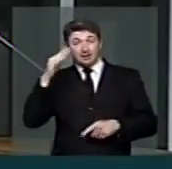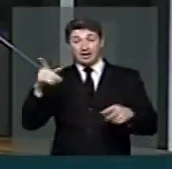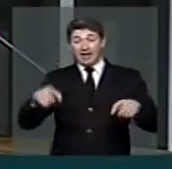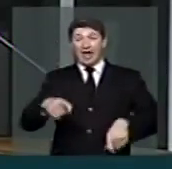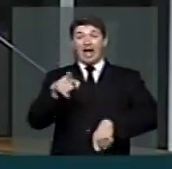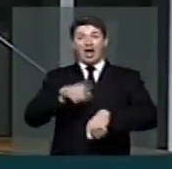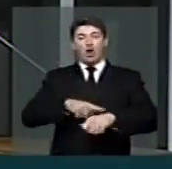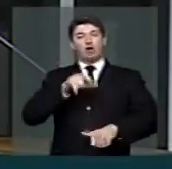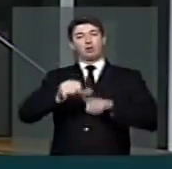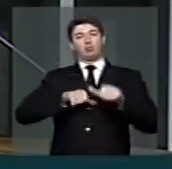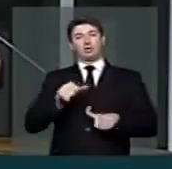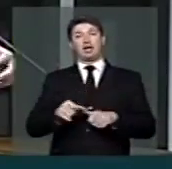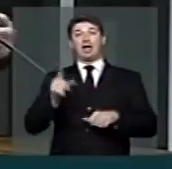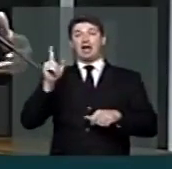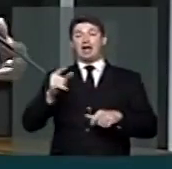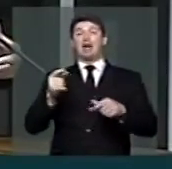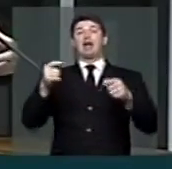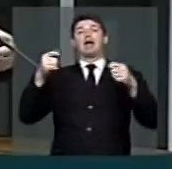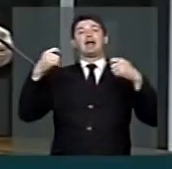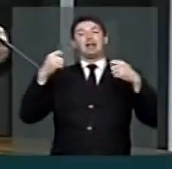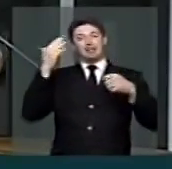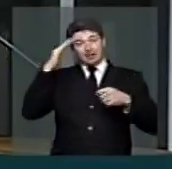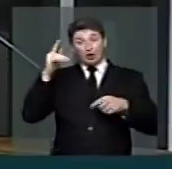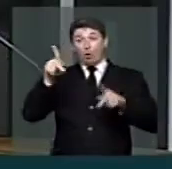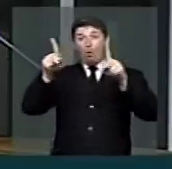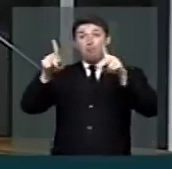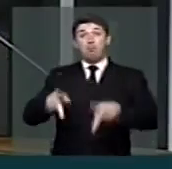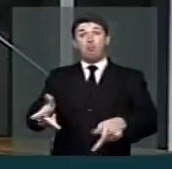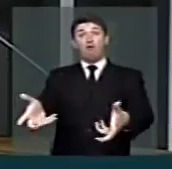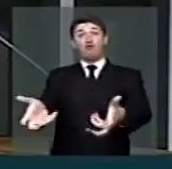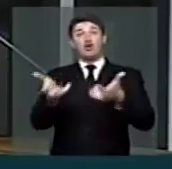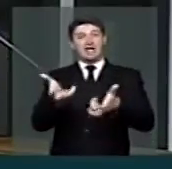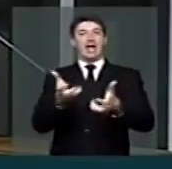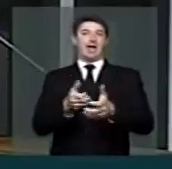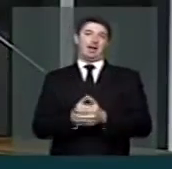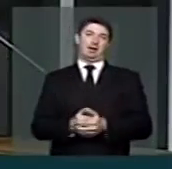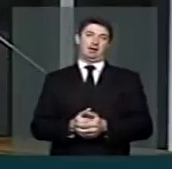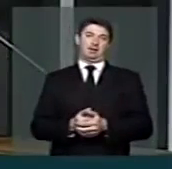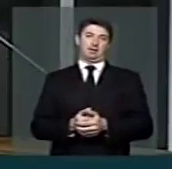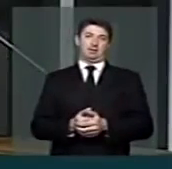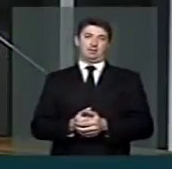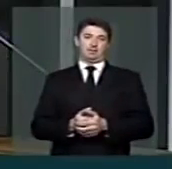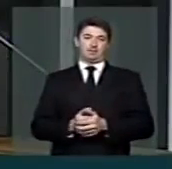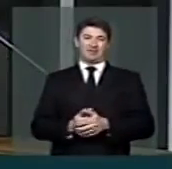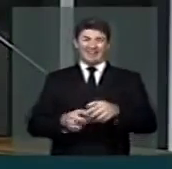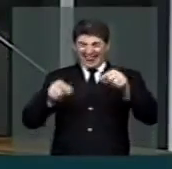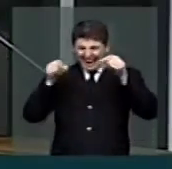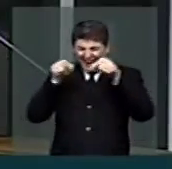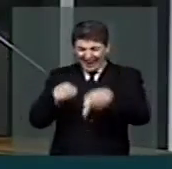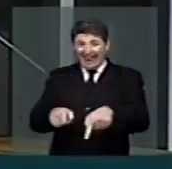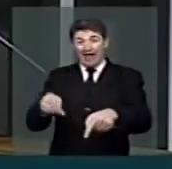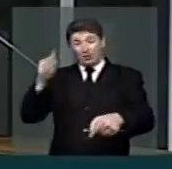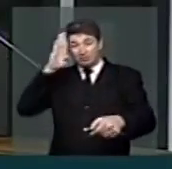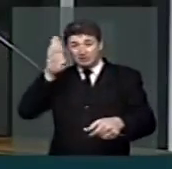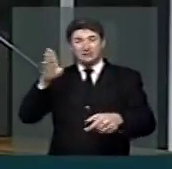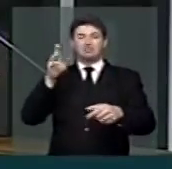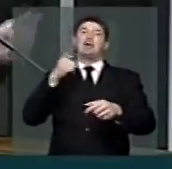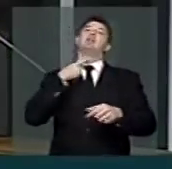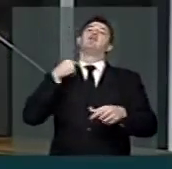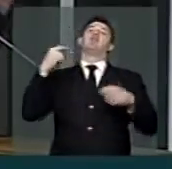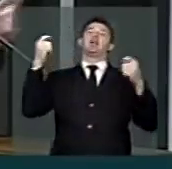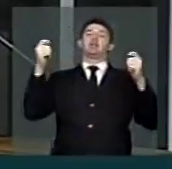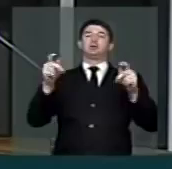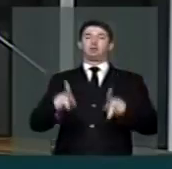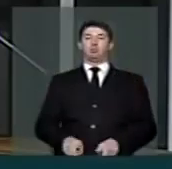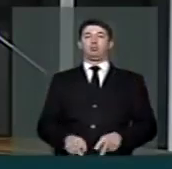hora de mudar, é hora de atender as demandas populares, lá no fundo do anseio da própria população. E